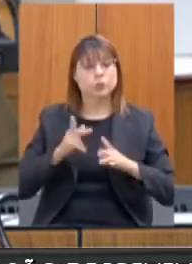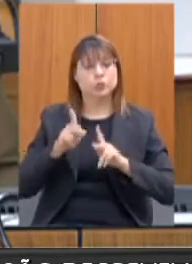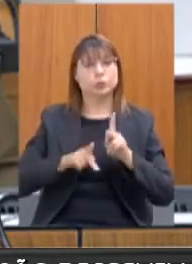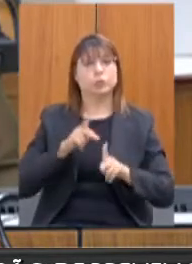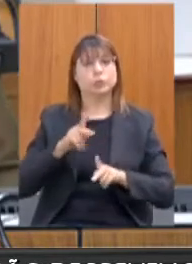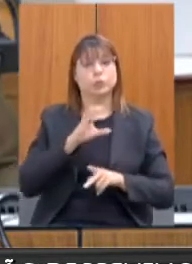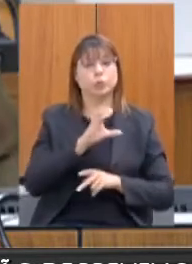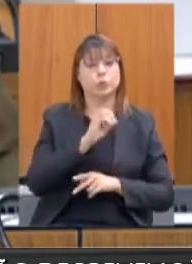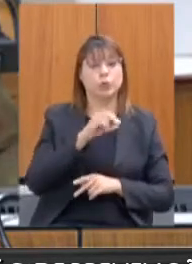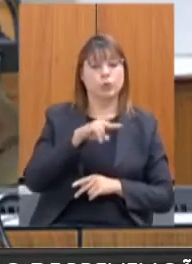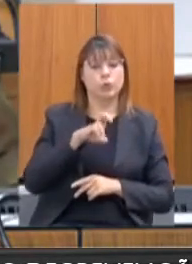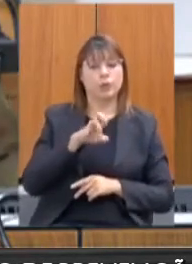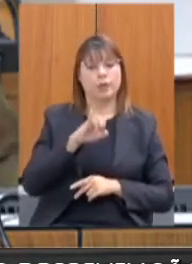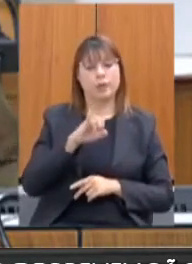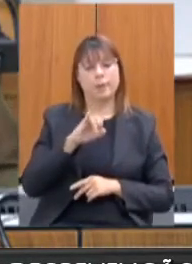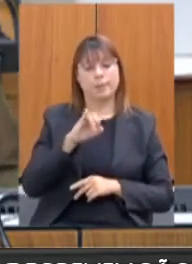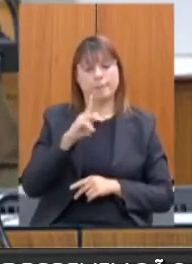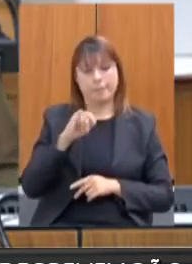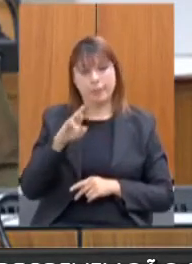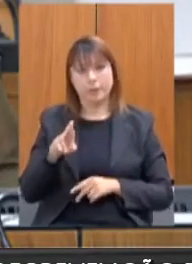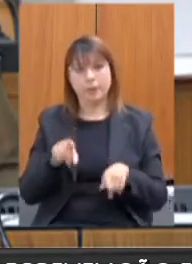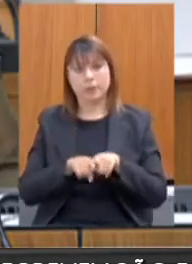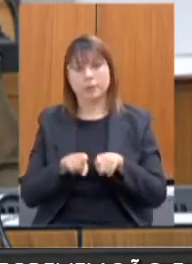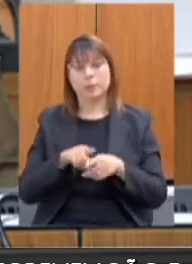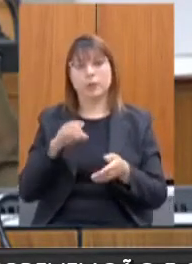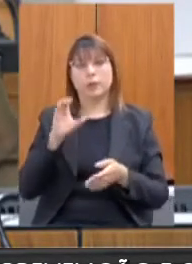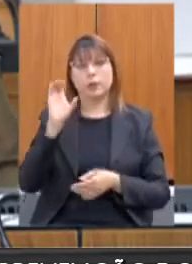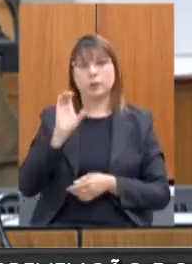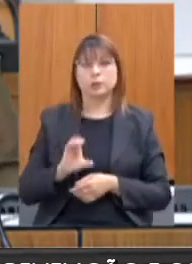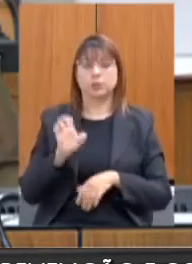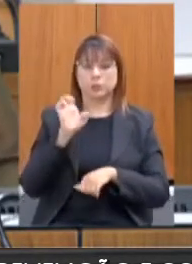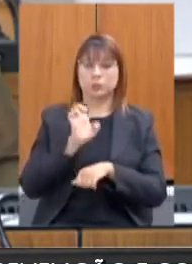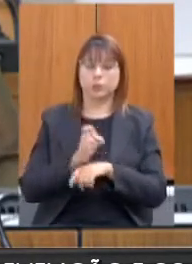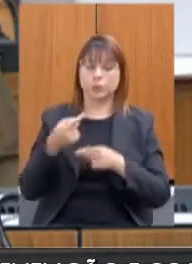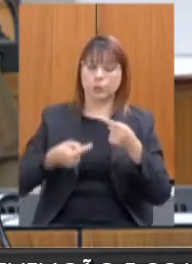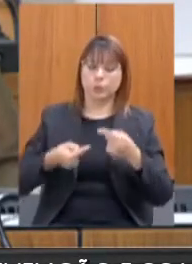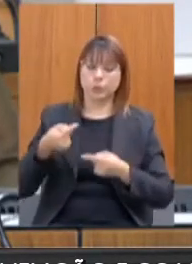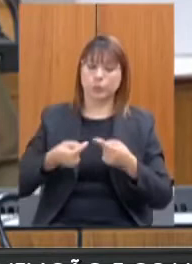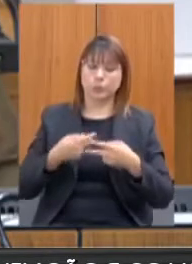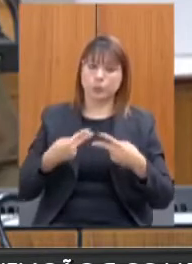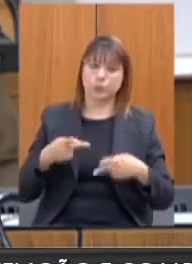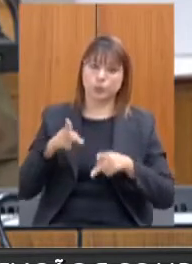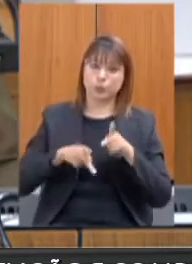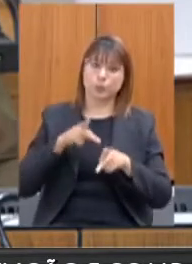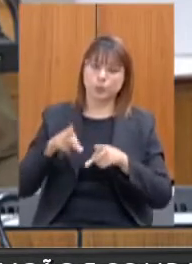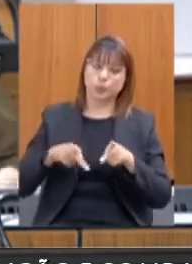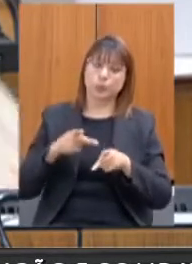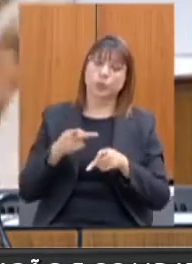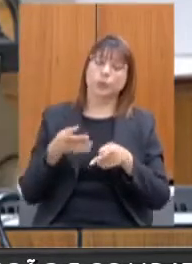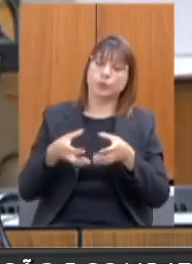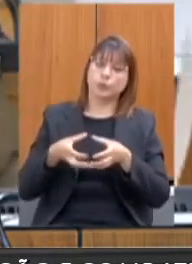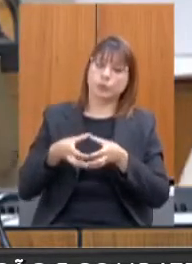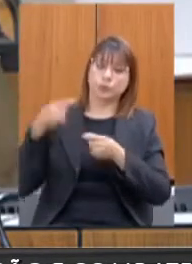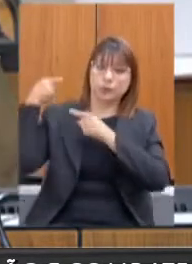do Conepi e do Conselho Estadual de Políticas de Povos e Comunidades Tradicionais.